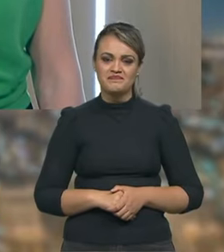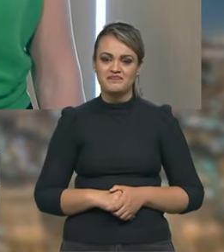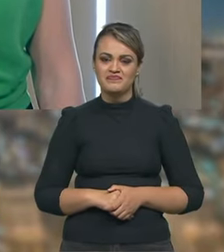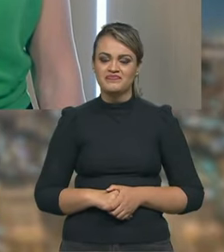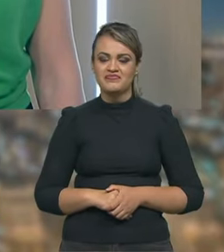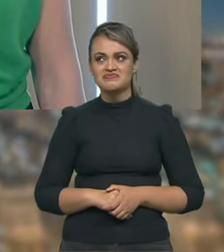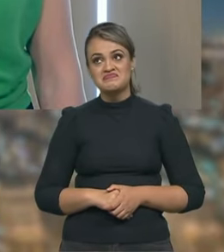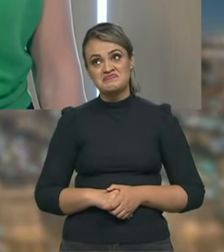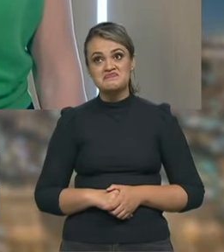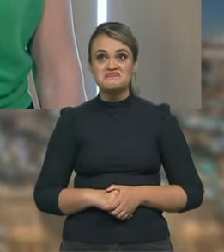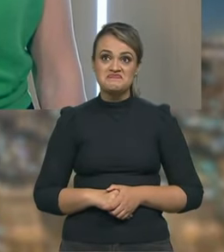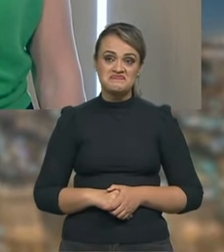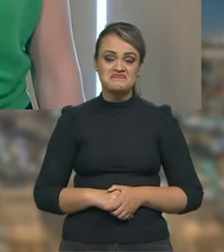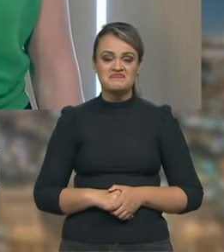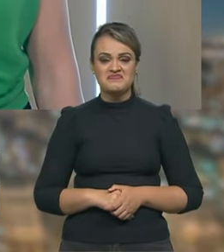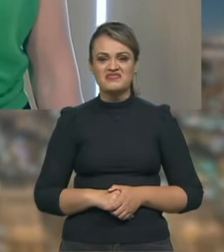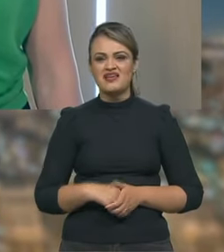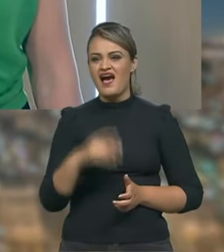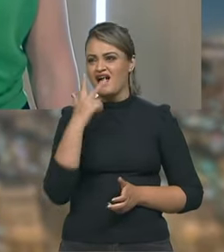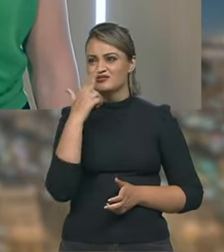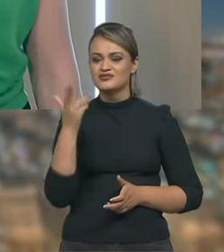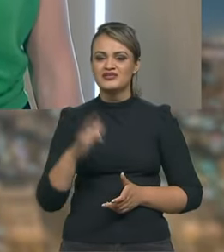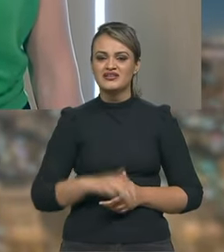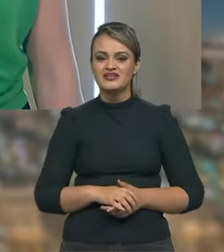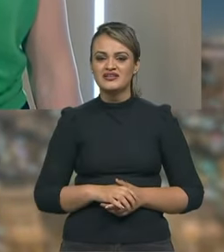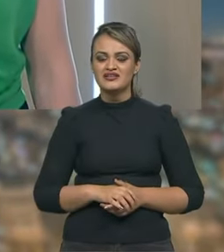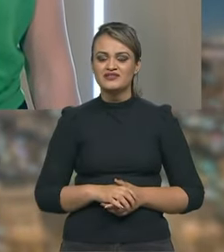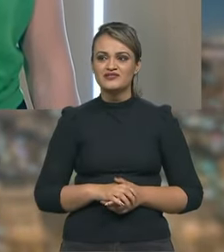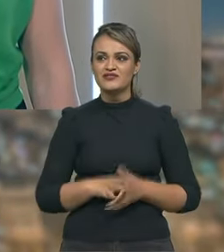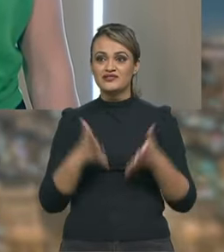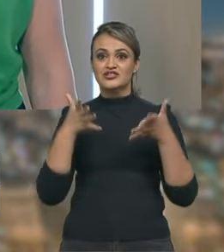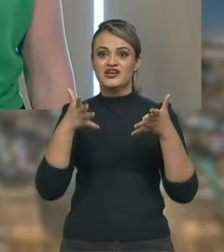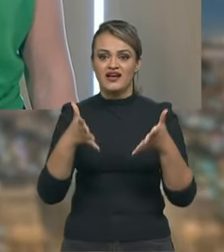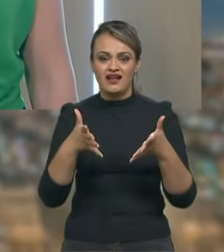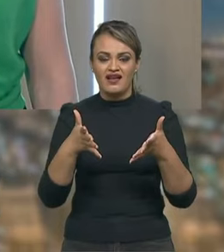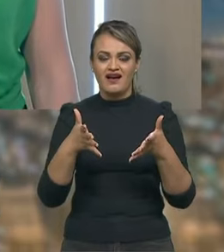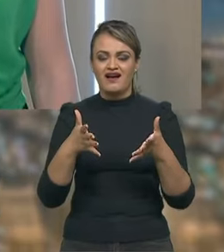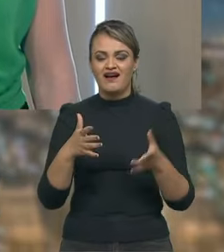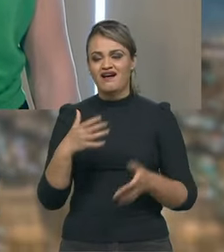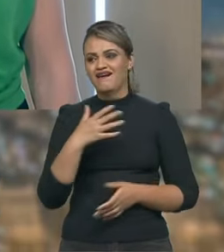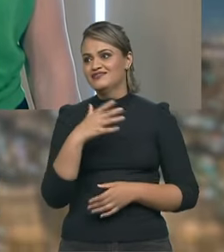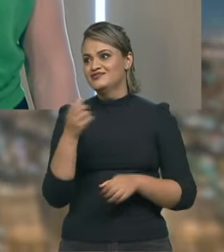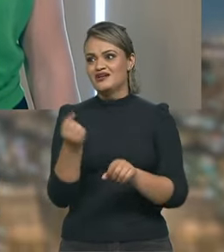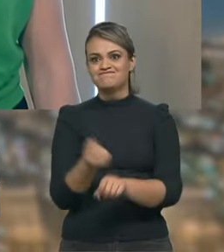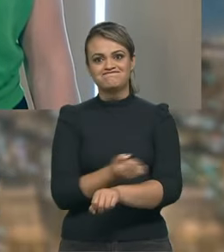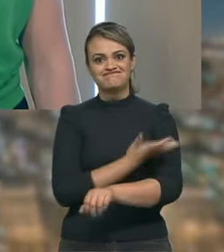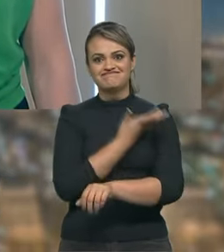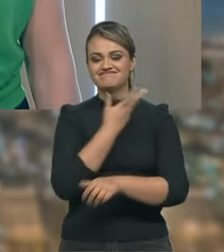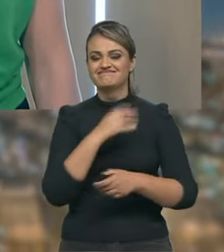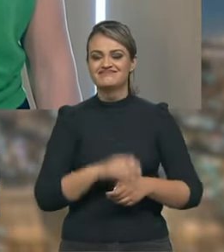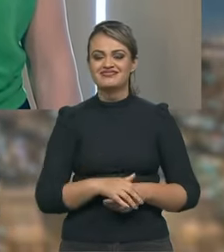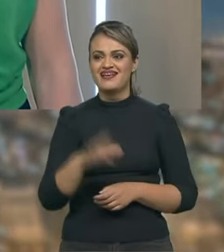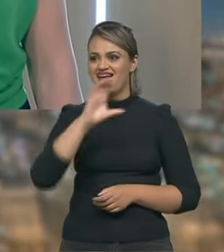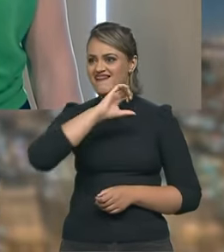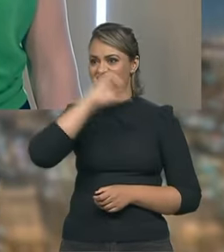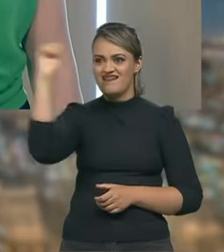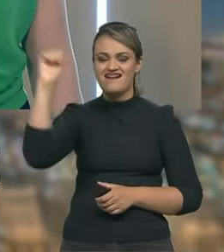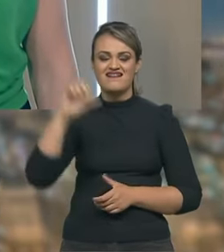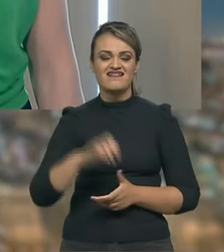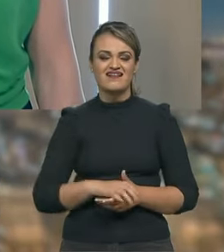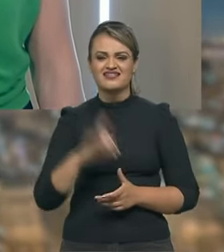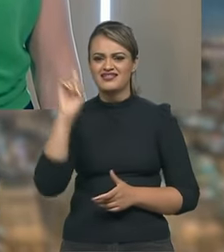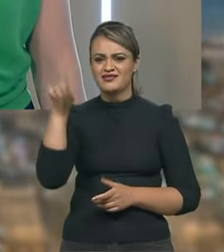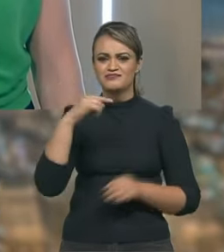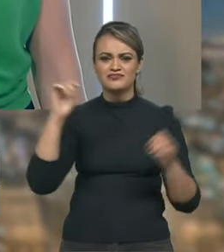eu acho que só de estar lá é uma emoção muito grande só de você conseguir ganhar um campeonato